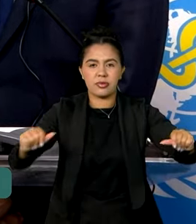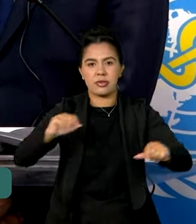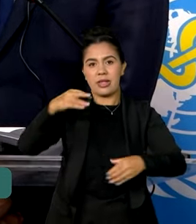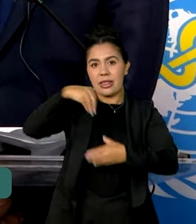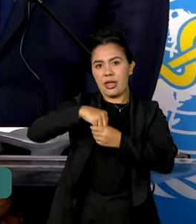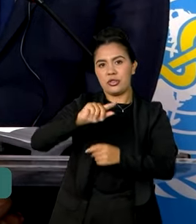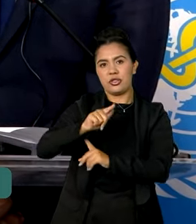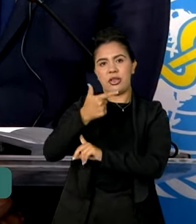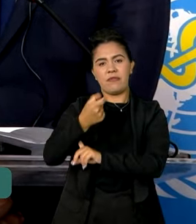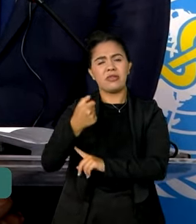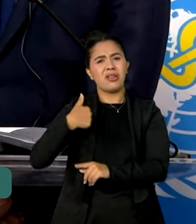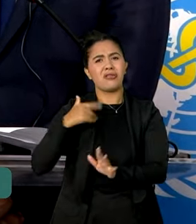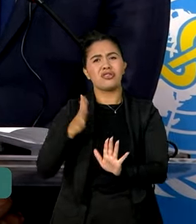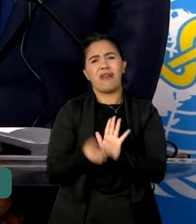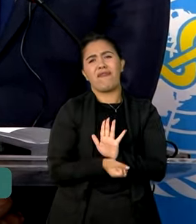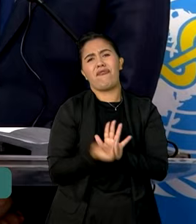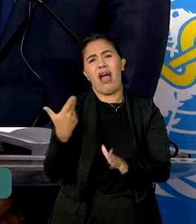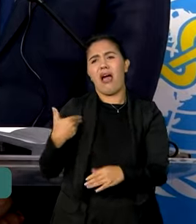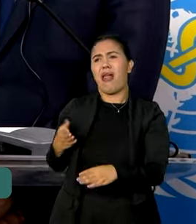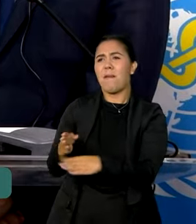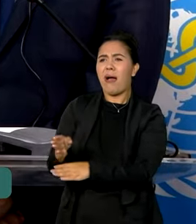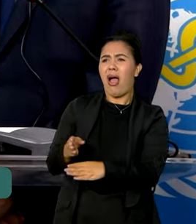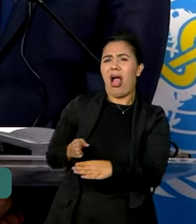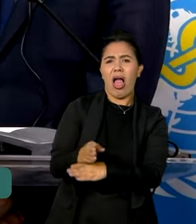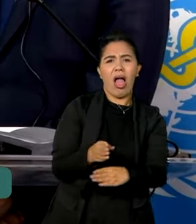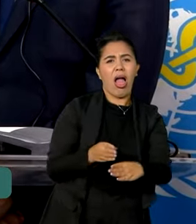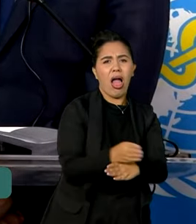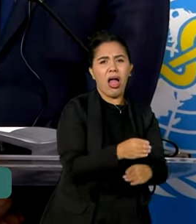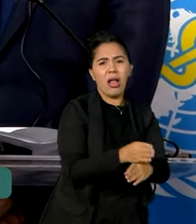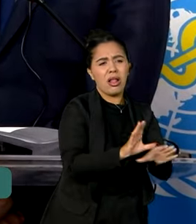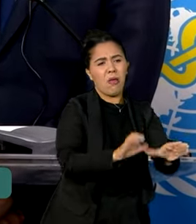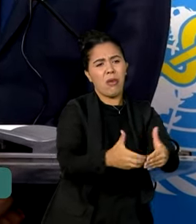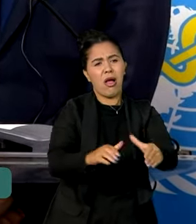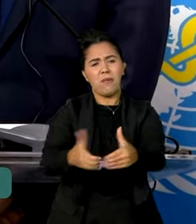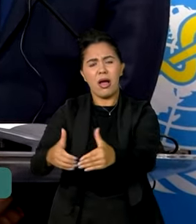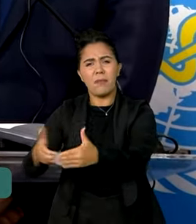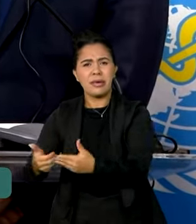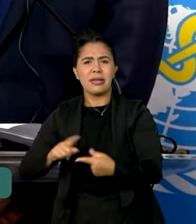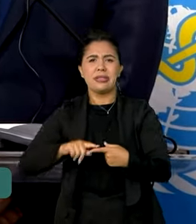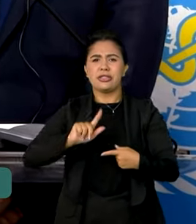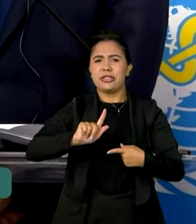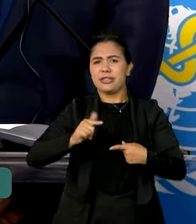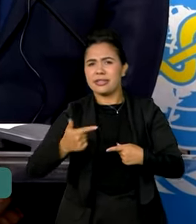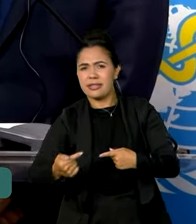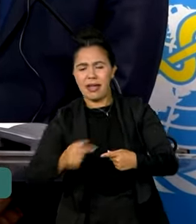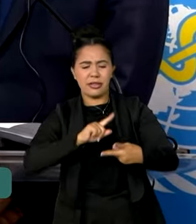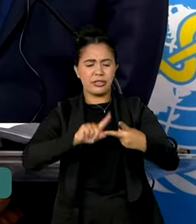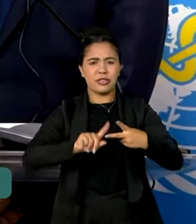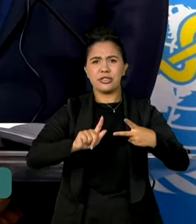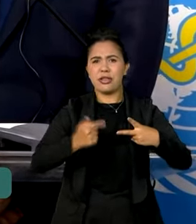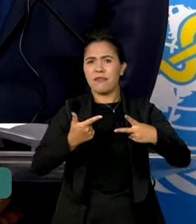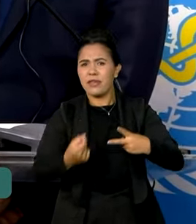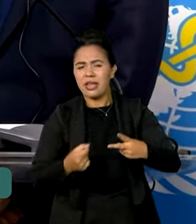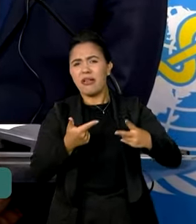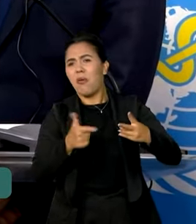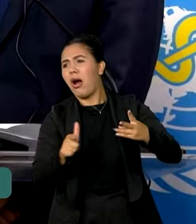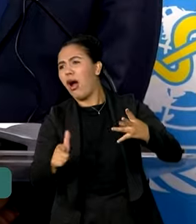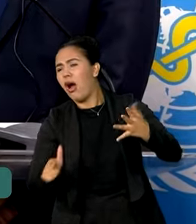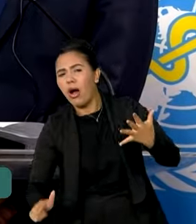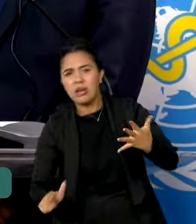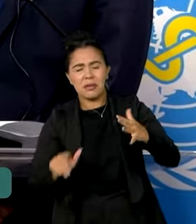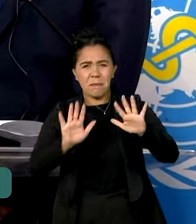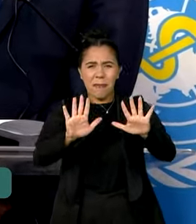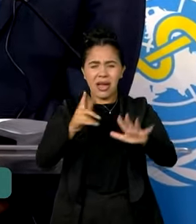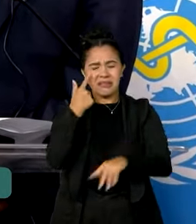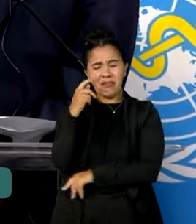muitas reuniões, de muitos fóruns, de muitos G7, de muitos G20, de muitas outras coisas. E é muito